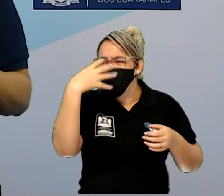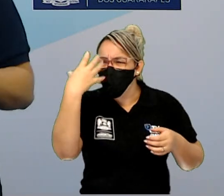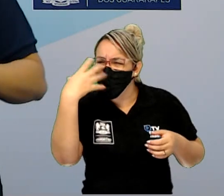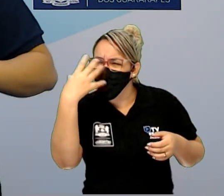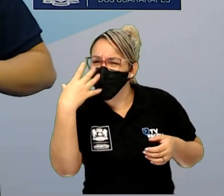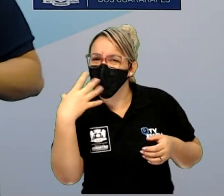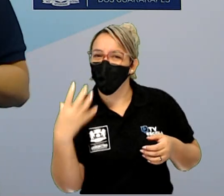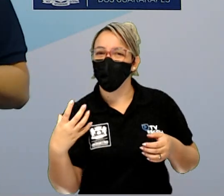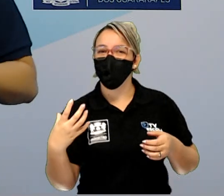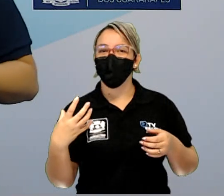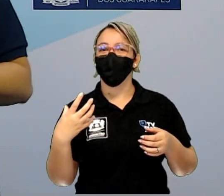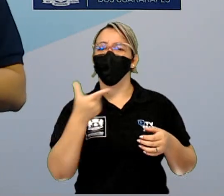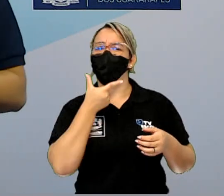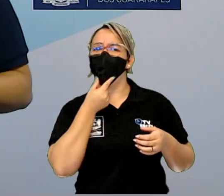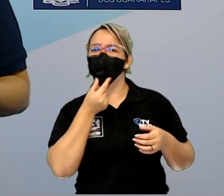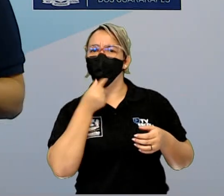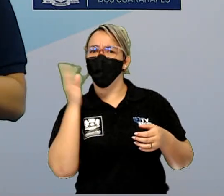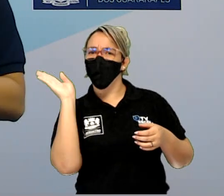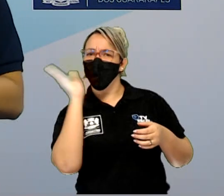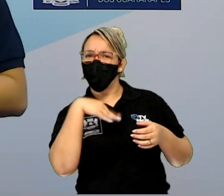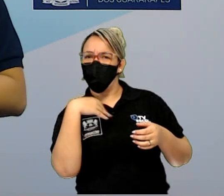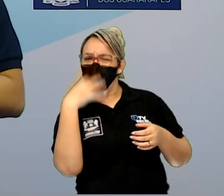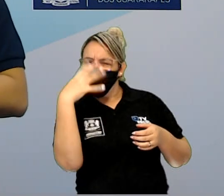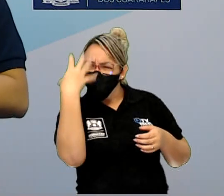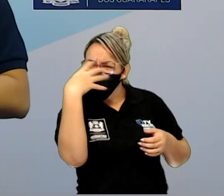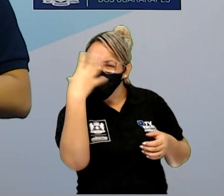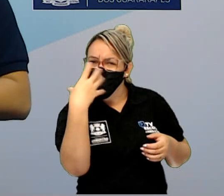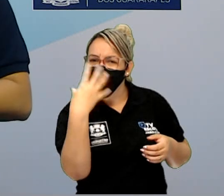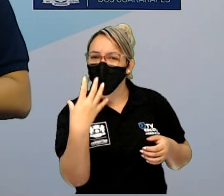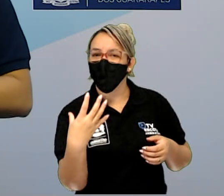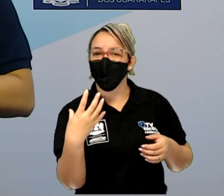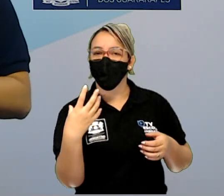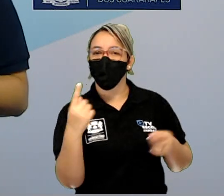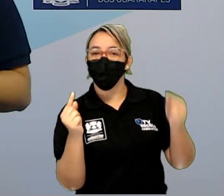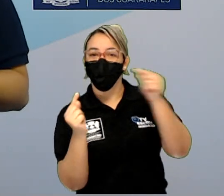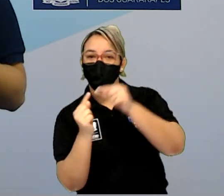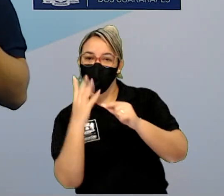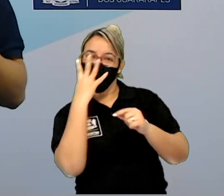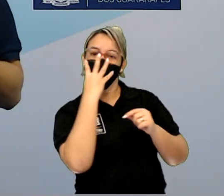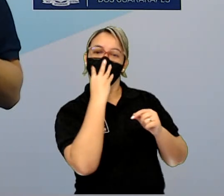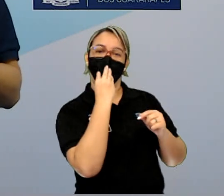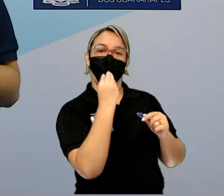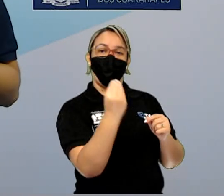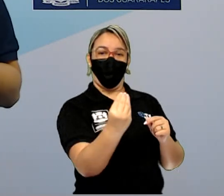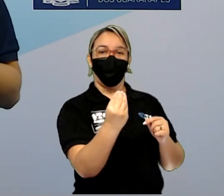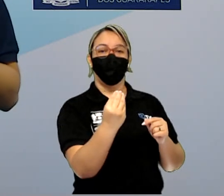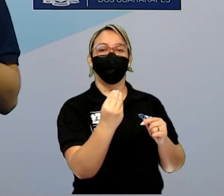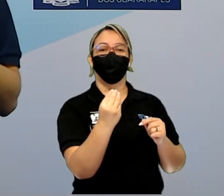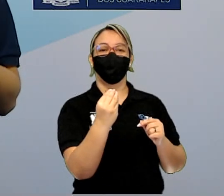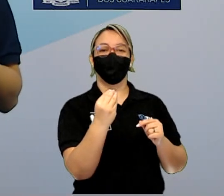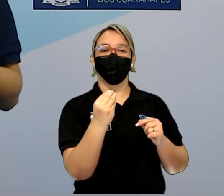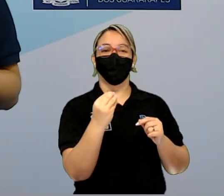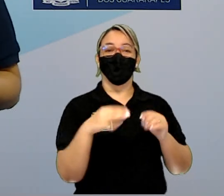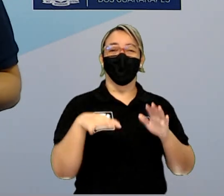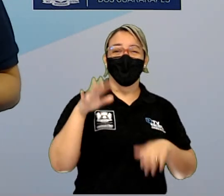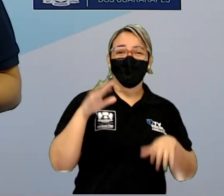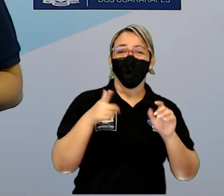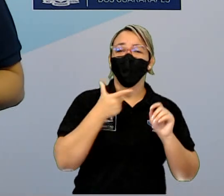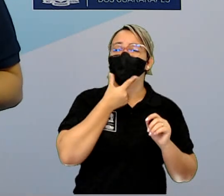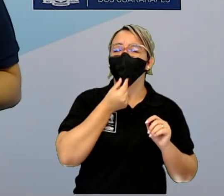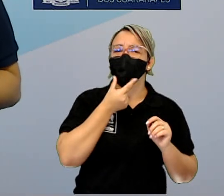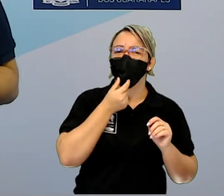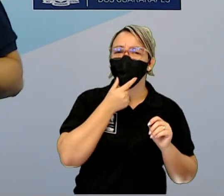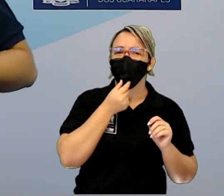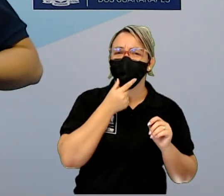pela lábia do homem mau, que aí é representado pelo lobo, tá? Muitas vezes esse homem disfarçado de